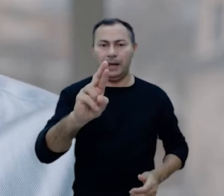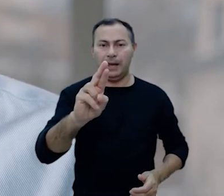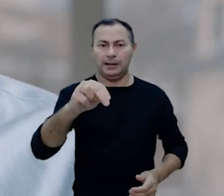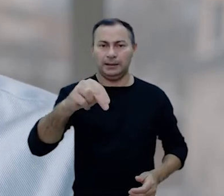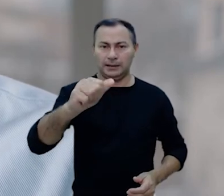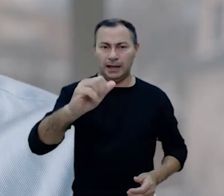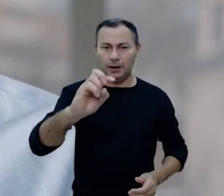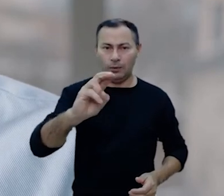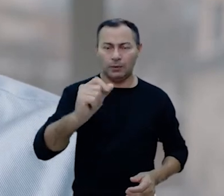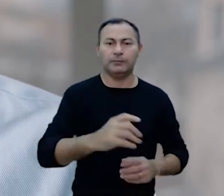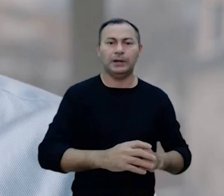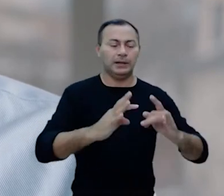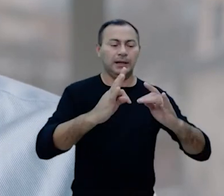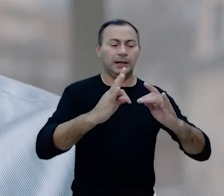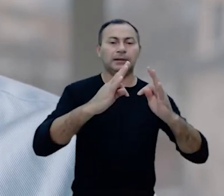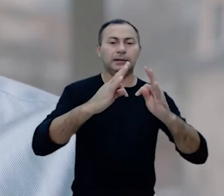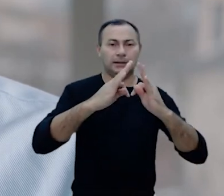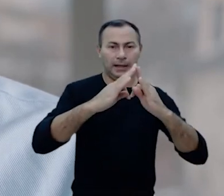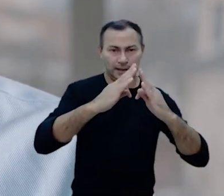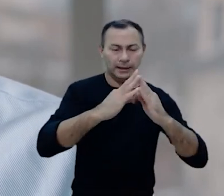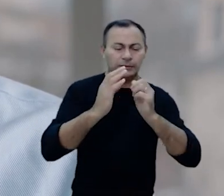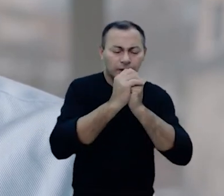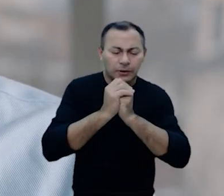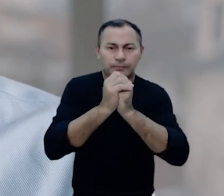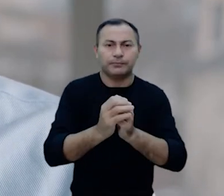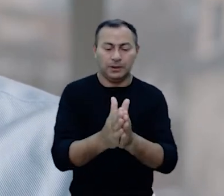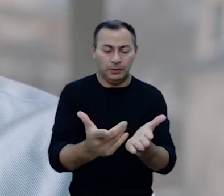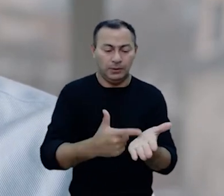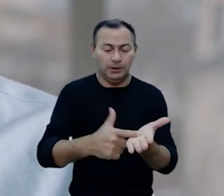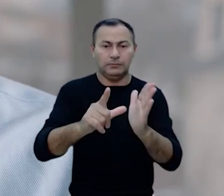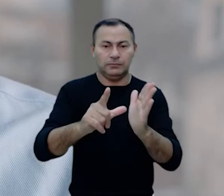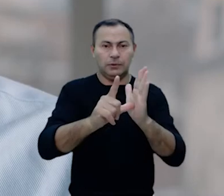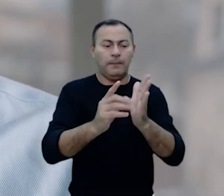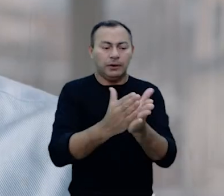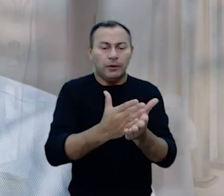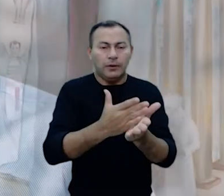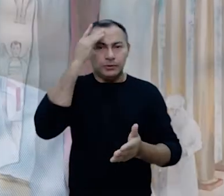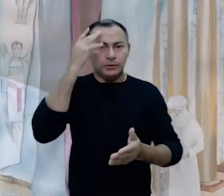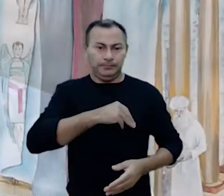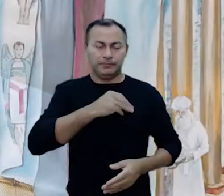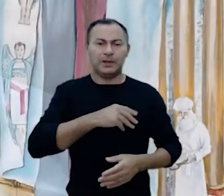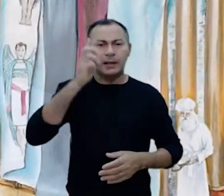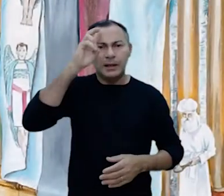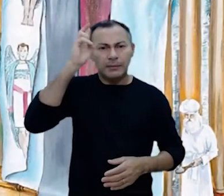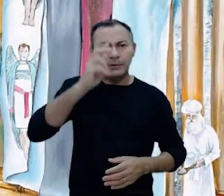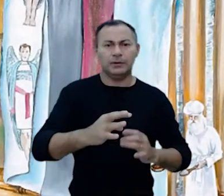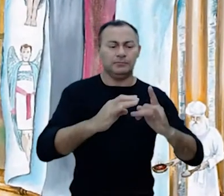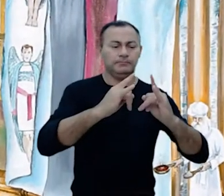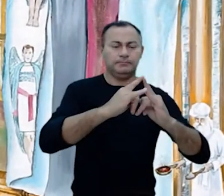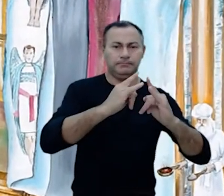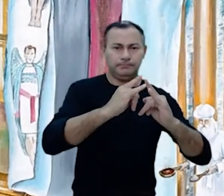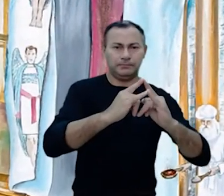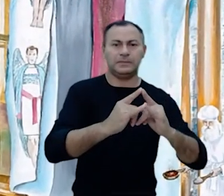tenda de adoração. O livro de Levítico foi realmente o manual do ministro. Lembre que o tabernáculo do deserto